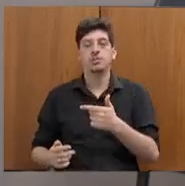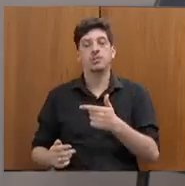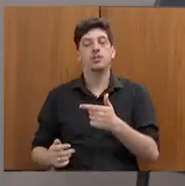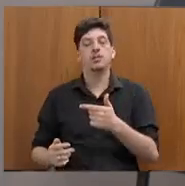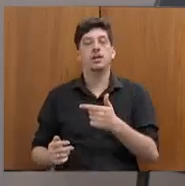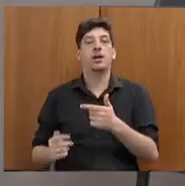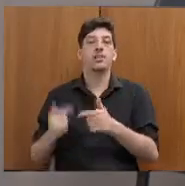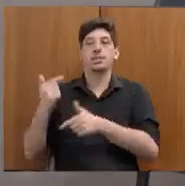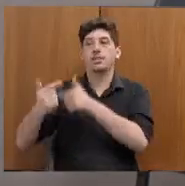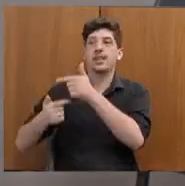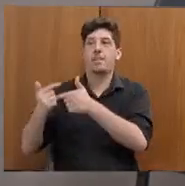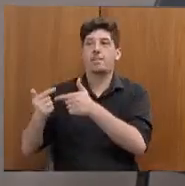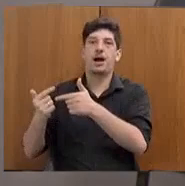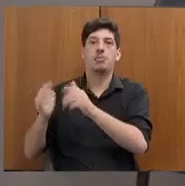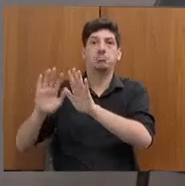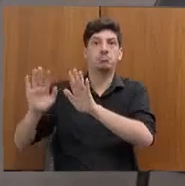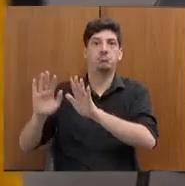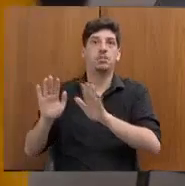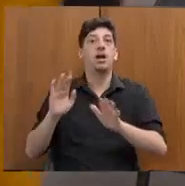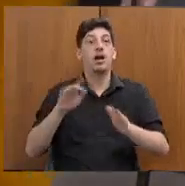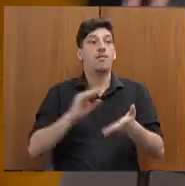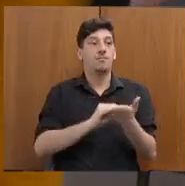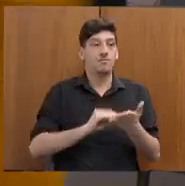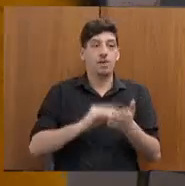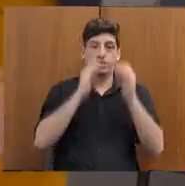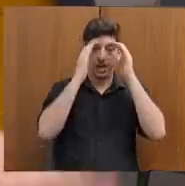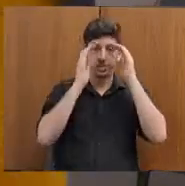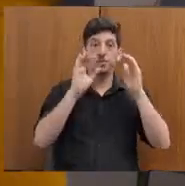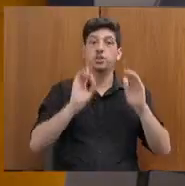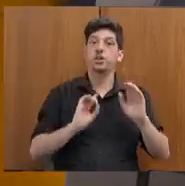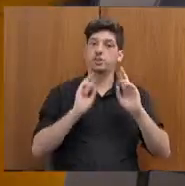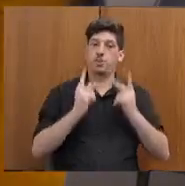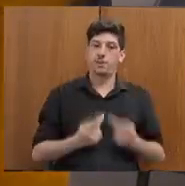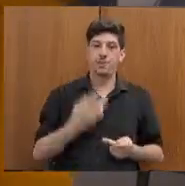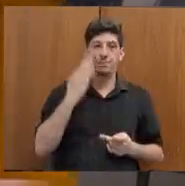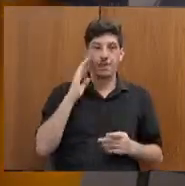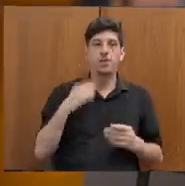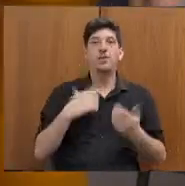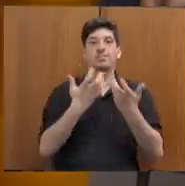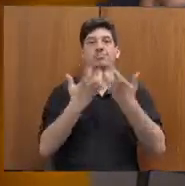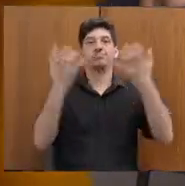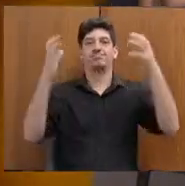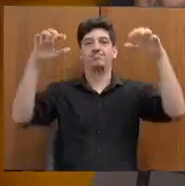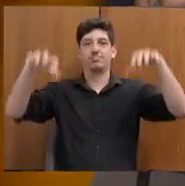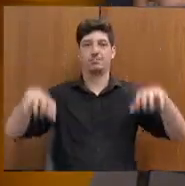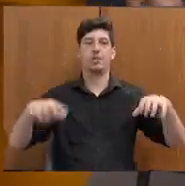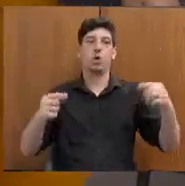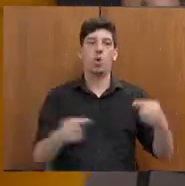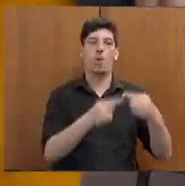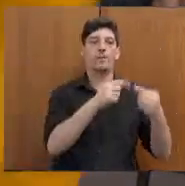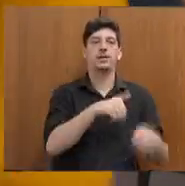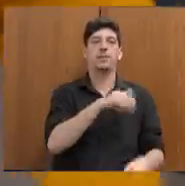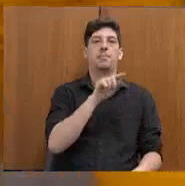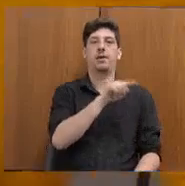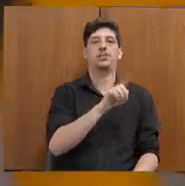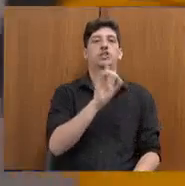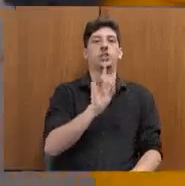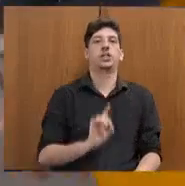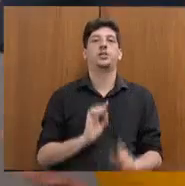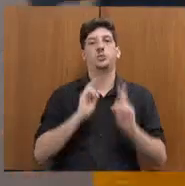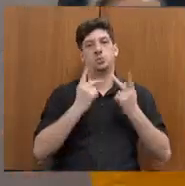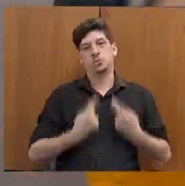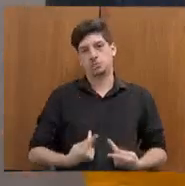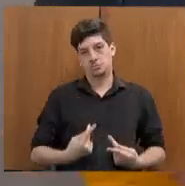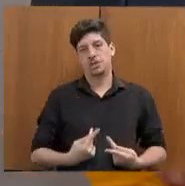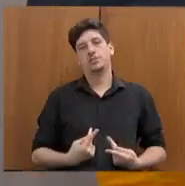uma violação de direitos humanos. Então, por isso que não é um trabalho que tem várias áreas, mas que, principalmente, é não permitir